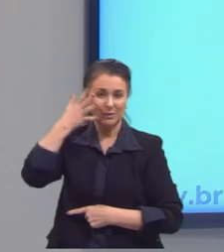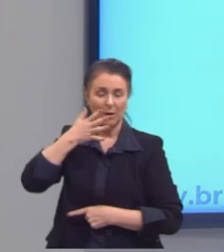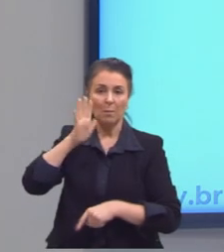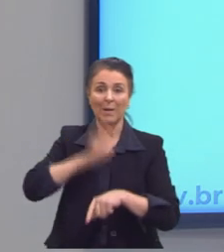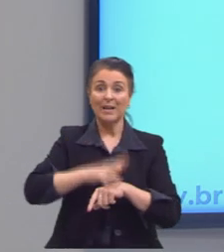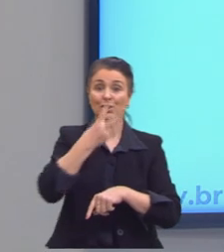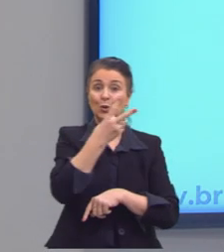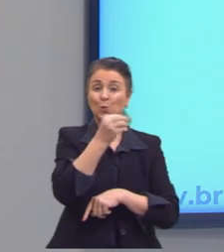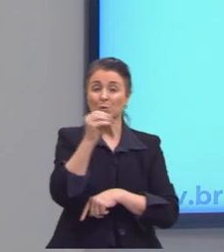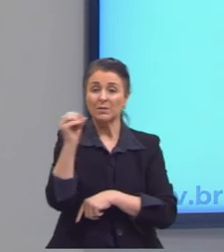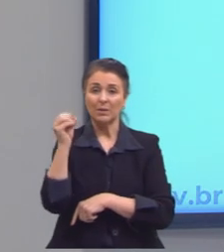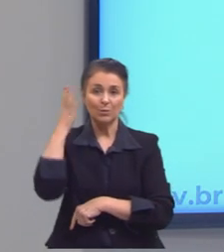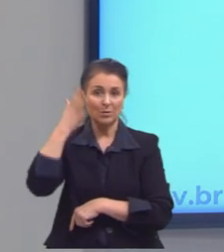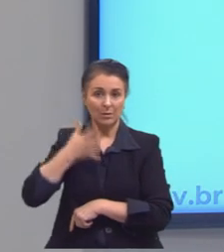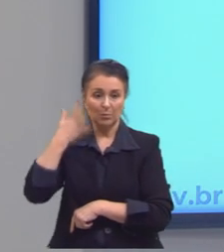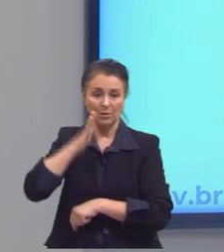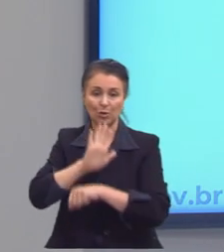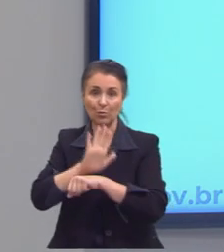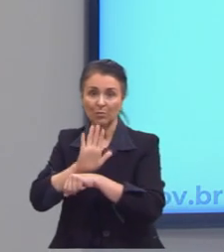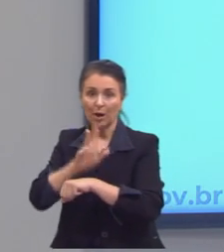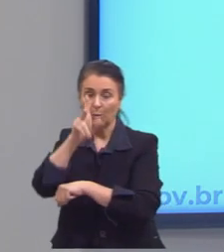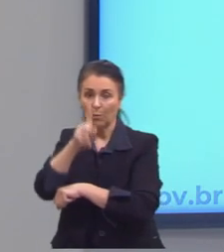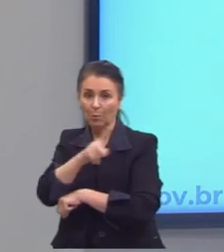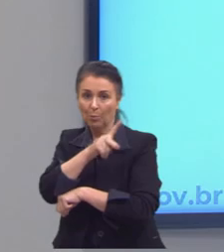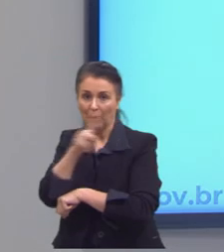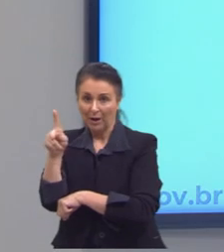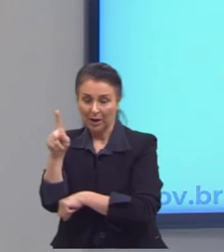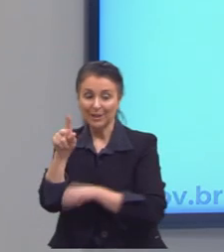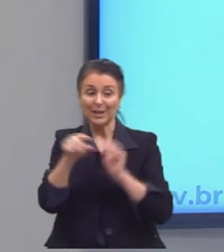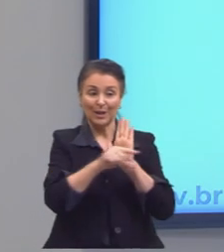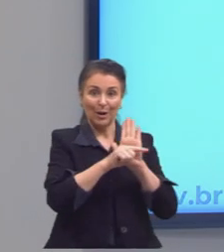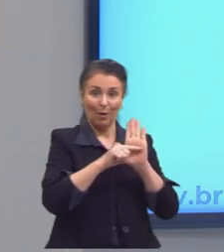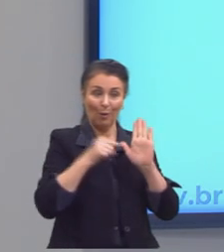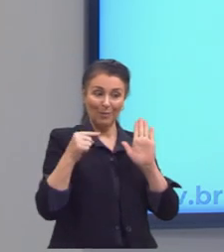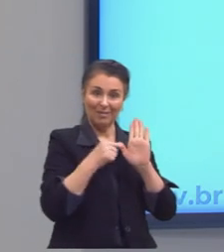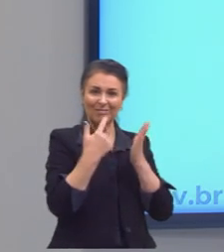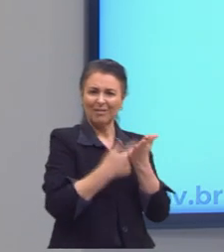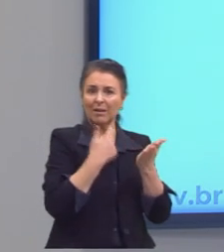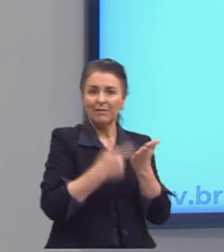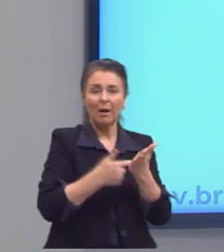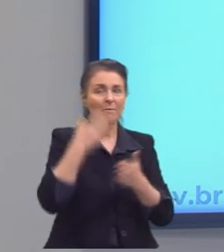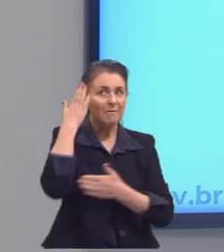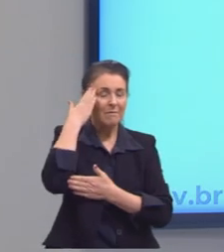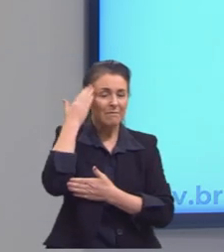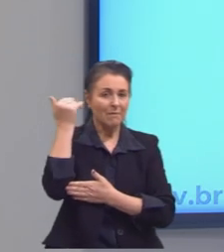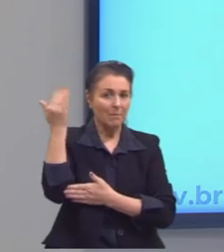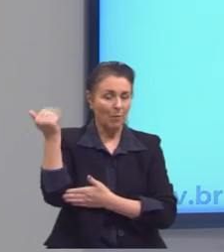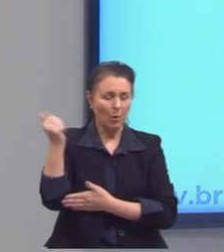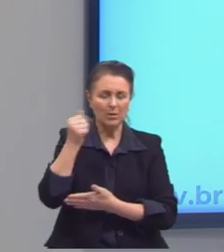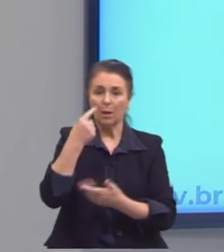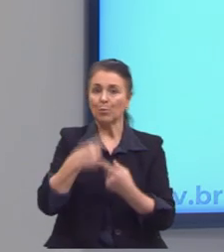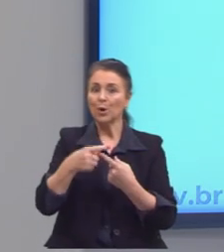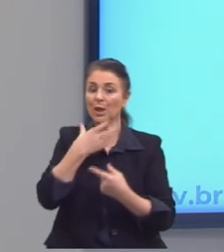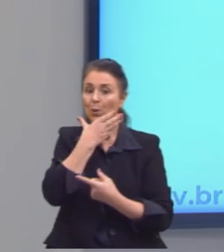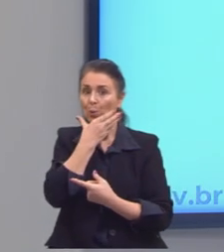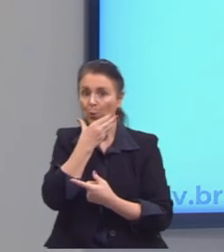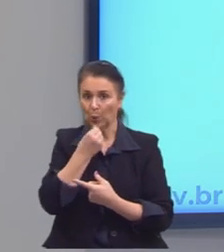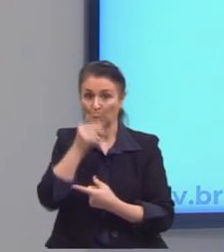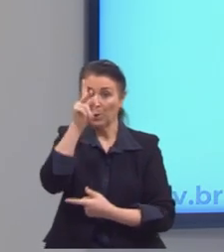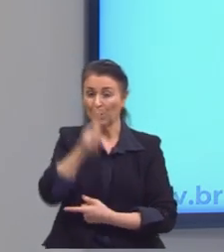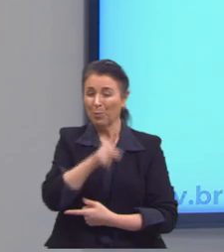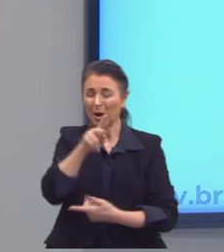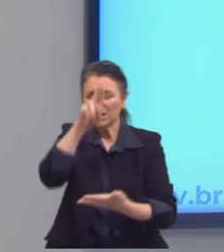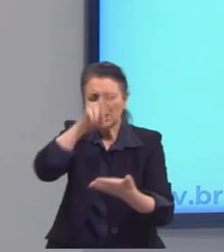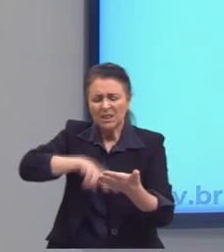sermões que ajudaram a tornar a obra dele muito famosa. Então, ele era um exímio leitor, ele tinha uma